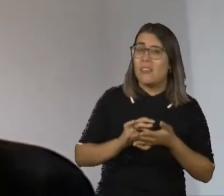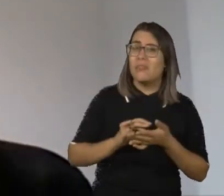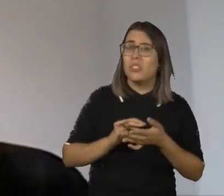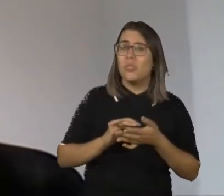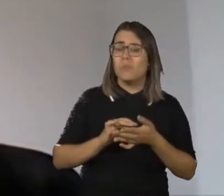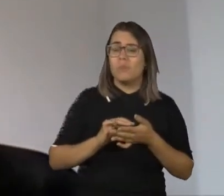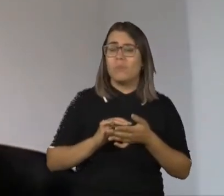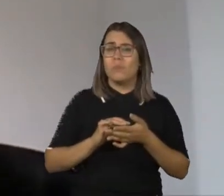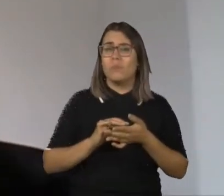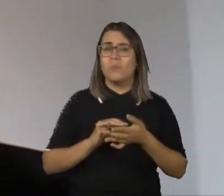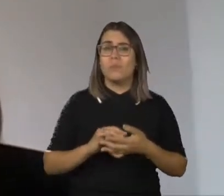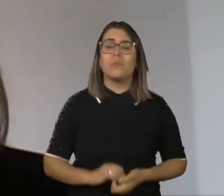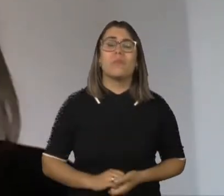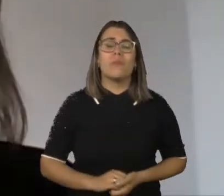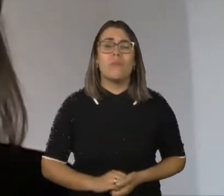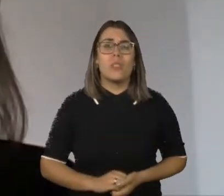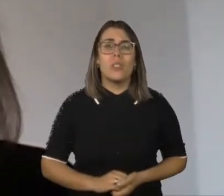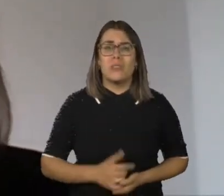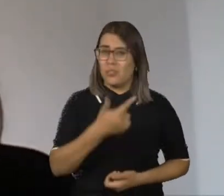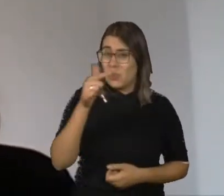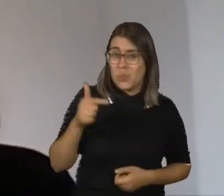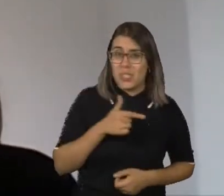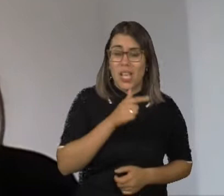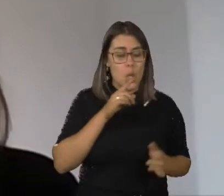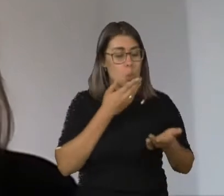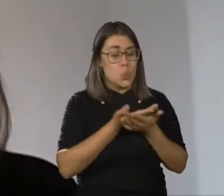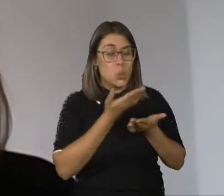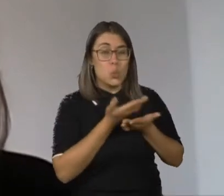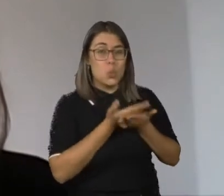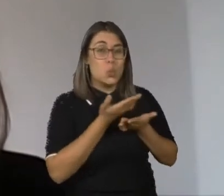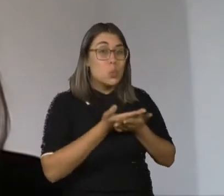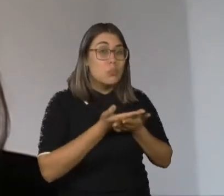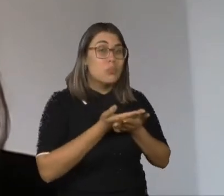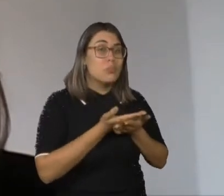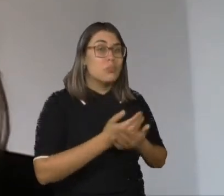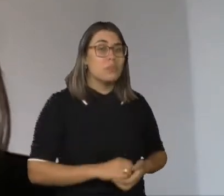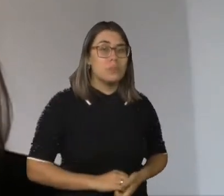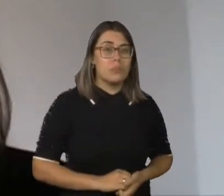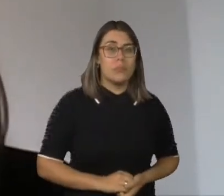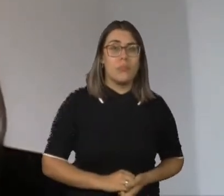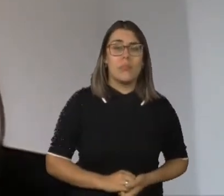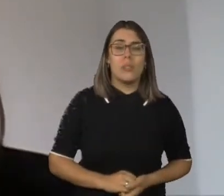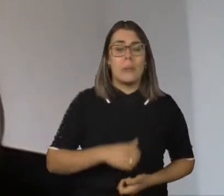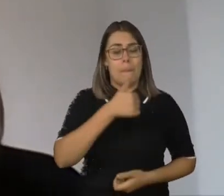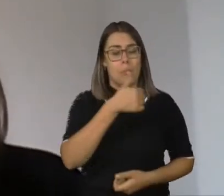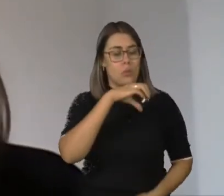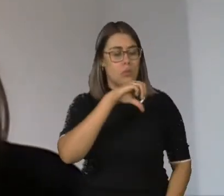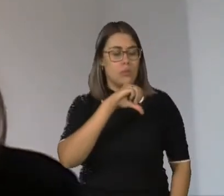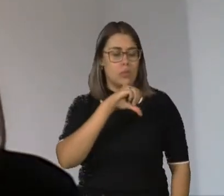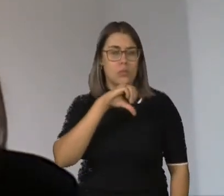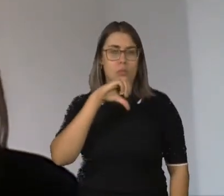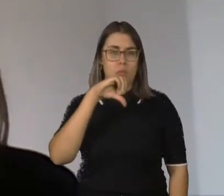consenso? Será que ainda não existem estudos nessa área? Em 1990,